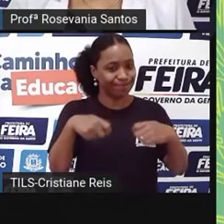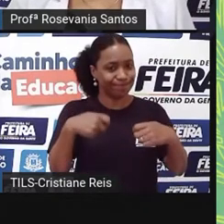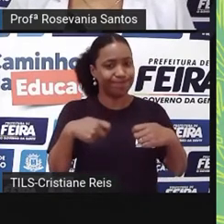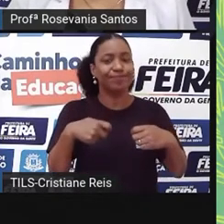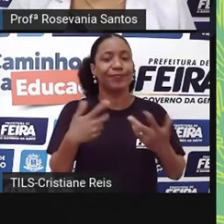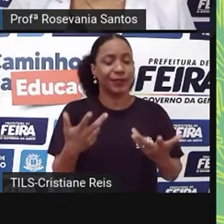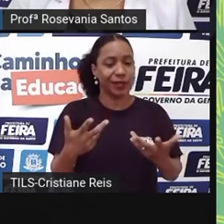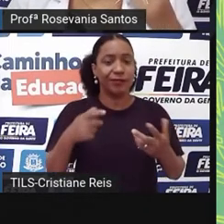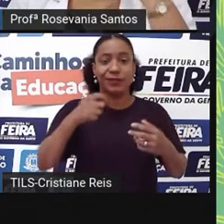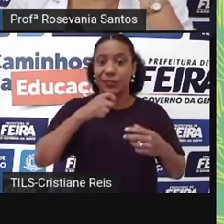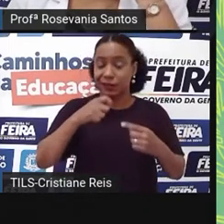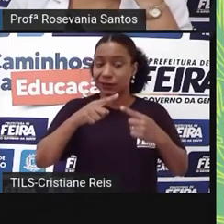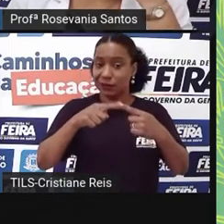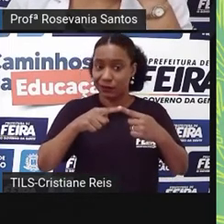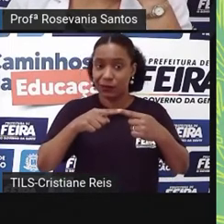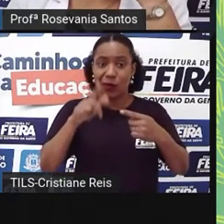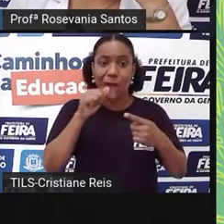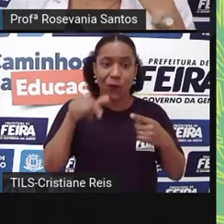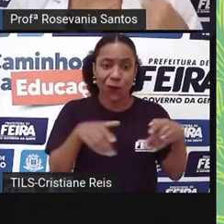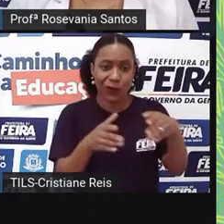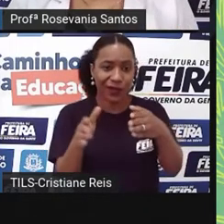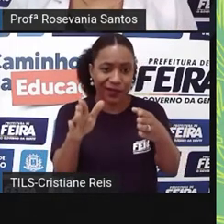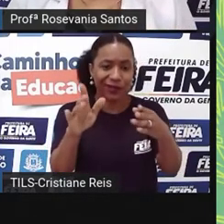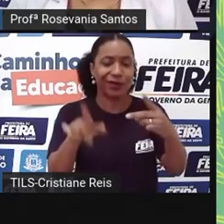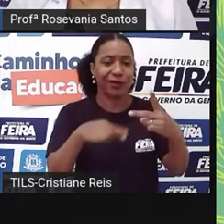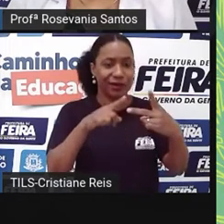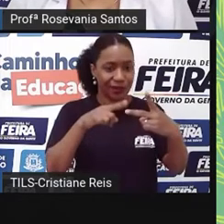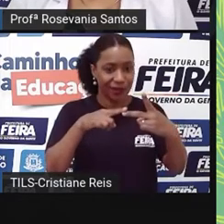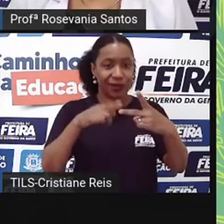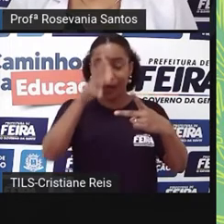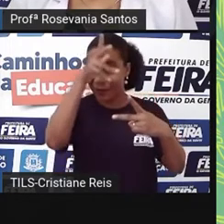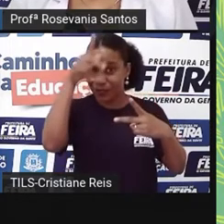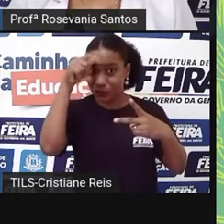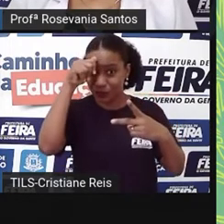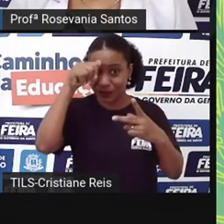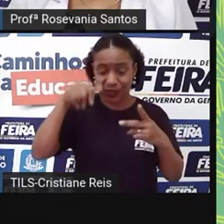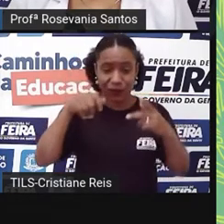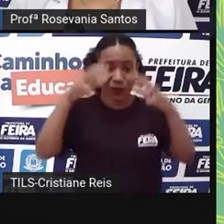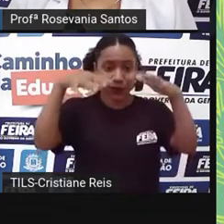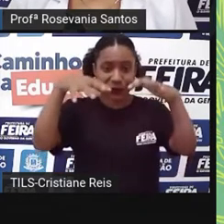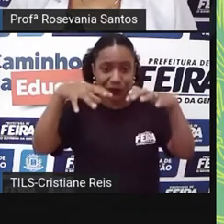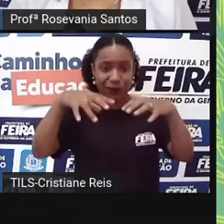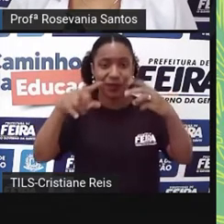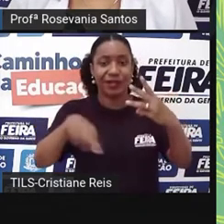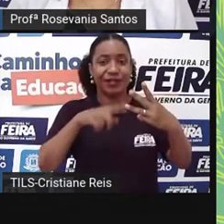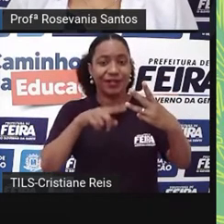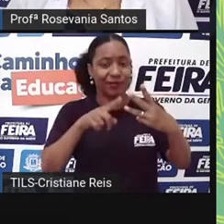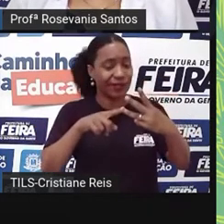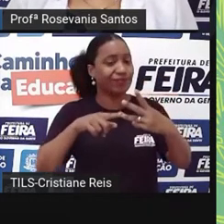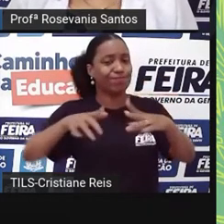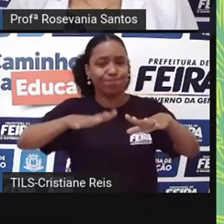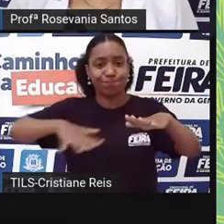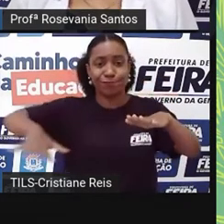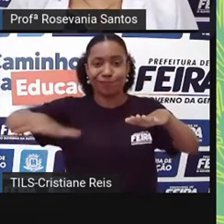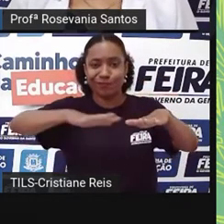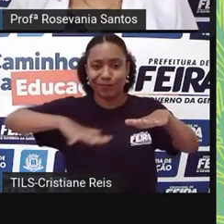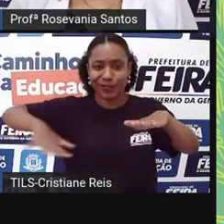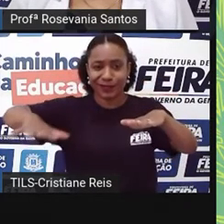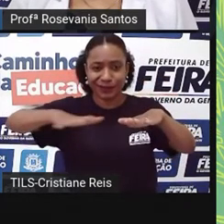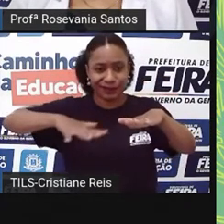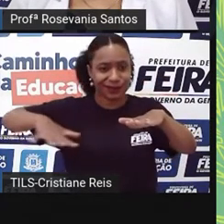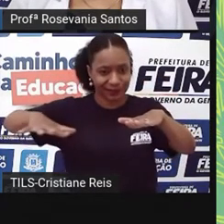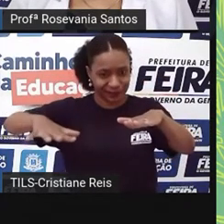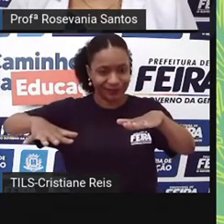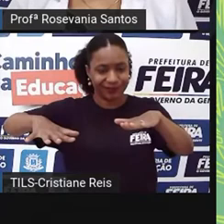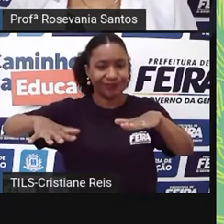caso aqui, a Bacia Platina, que já está, né, fora do território brasileiro, embora ela seja formada por três rios, né, que também, né, são